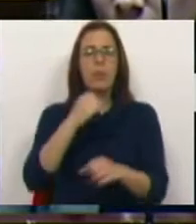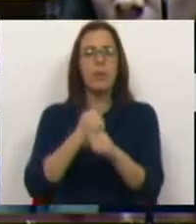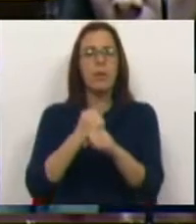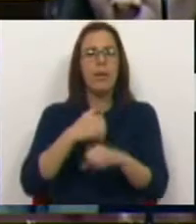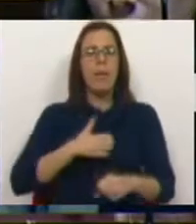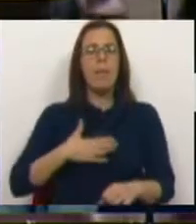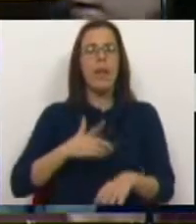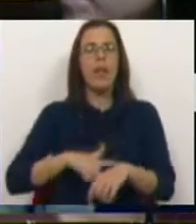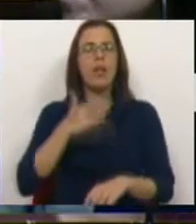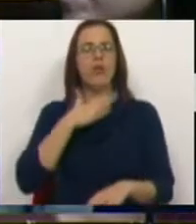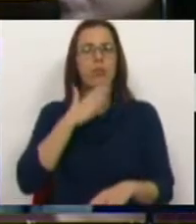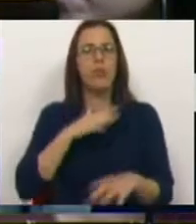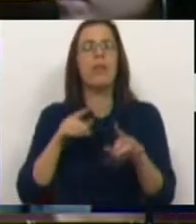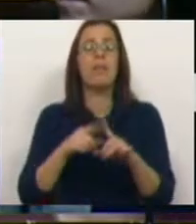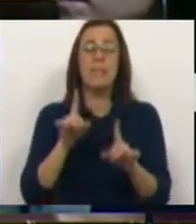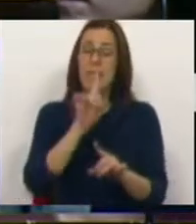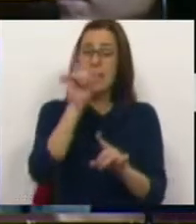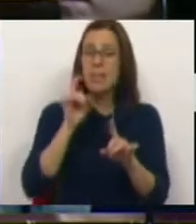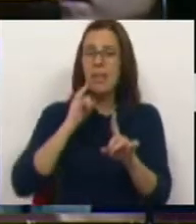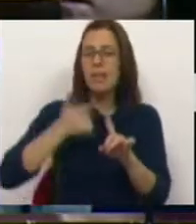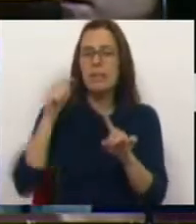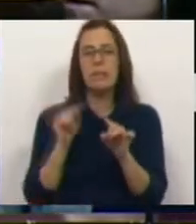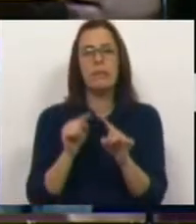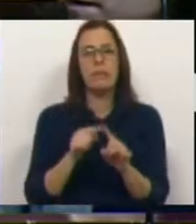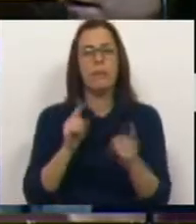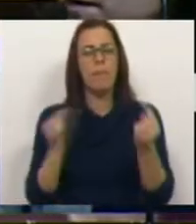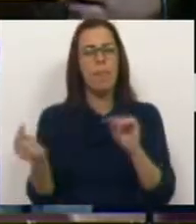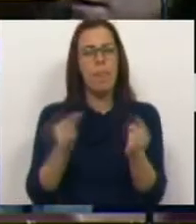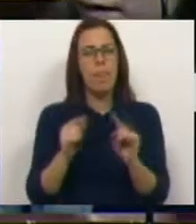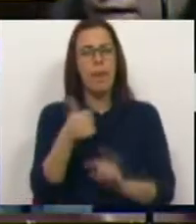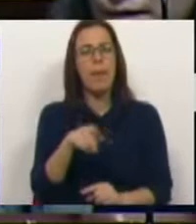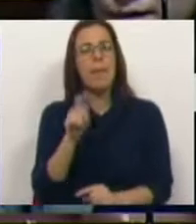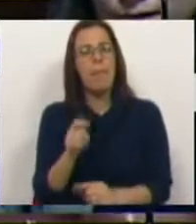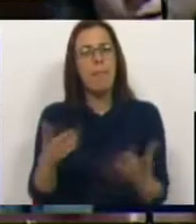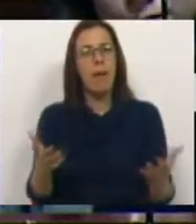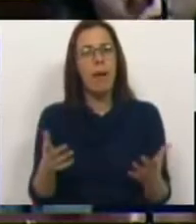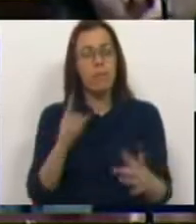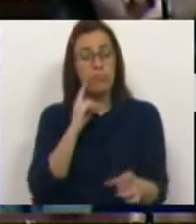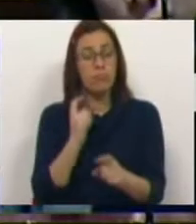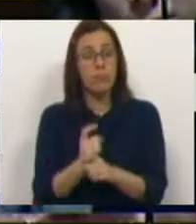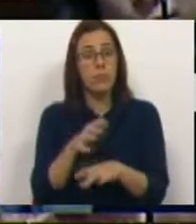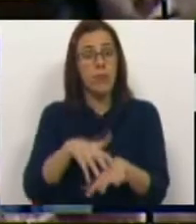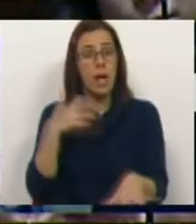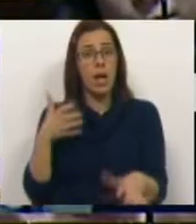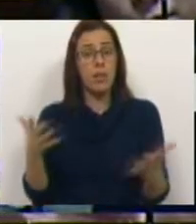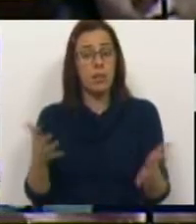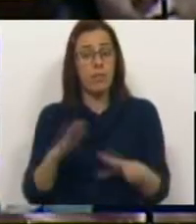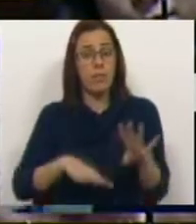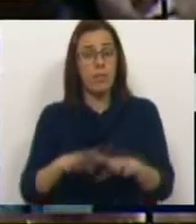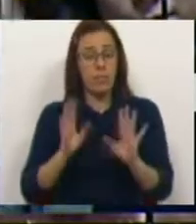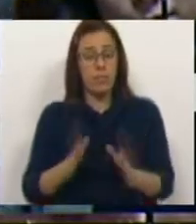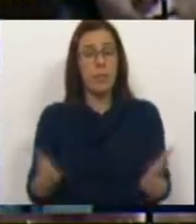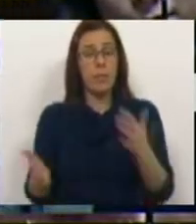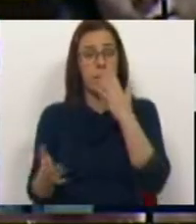trabalho temporário. Esse é o cerne da questão e é esse o debate que o Bloco de Esquerda exige que a Assembleia da República